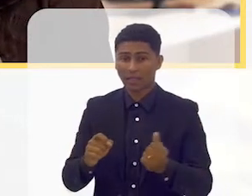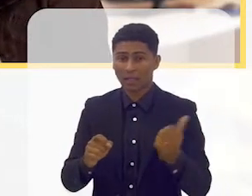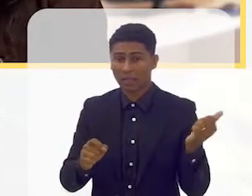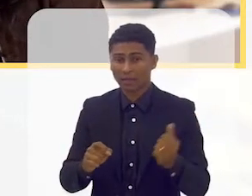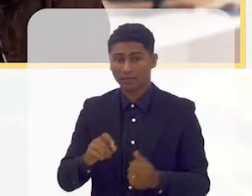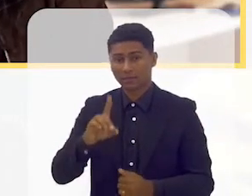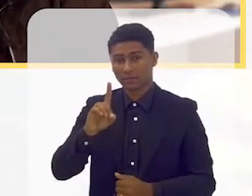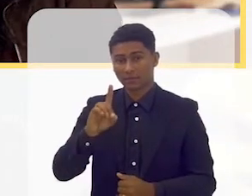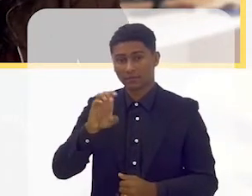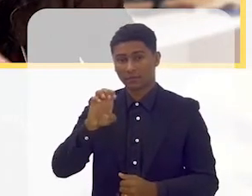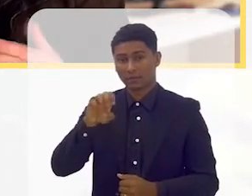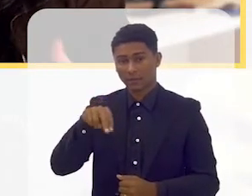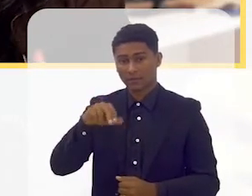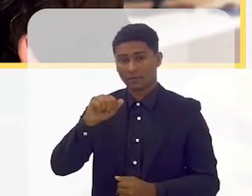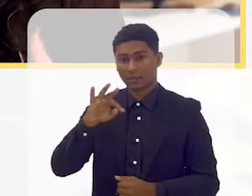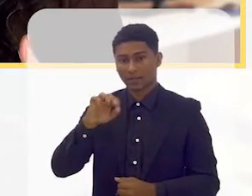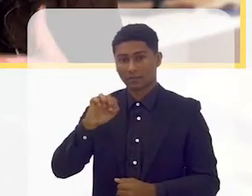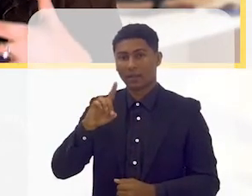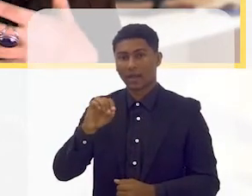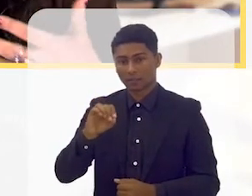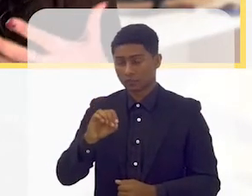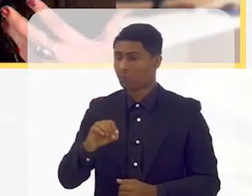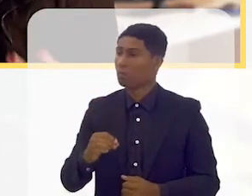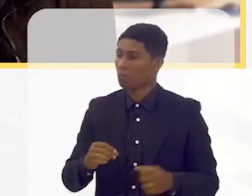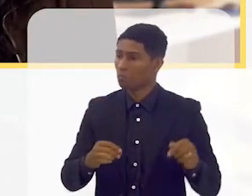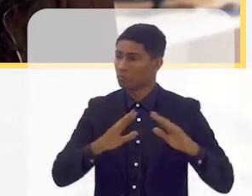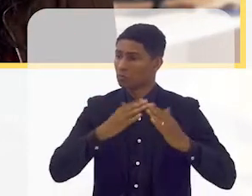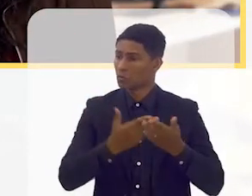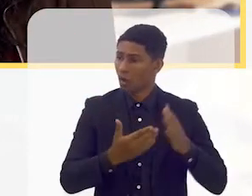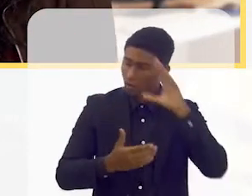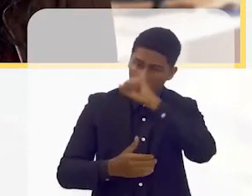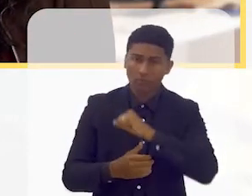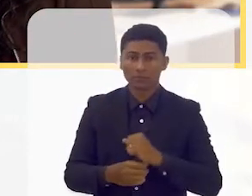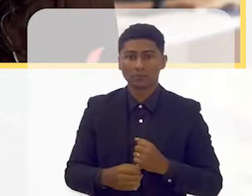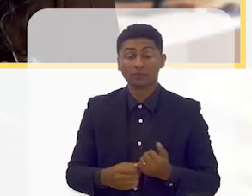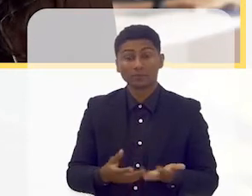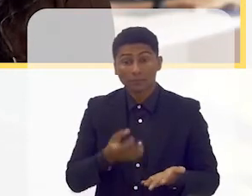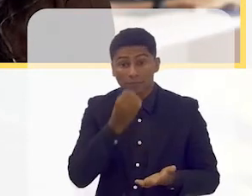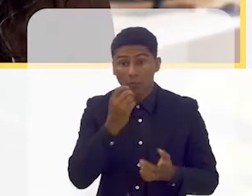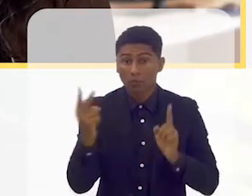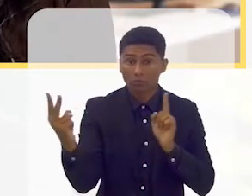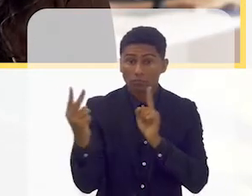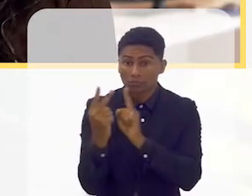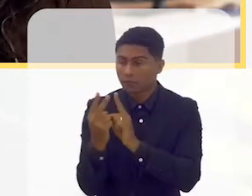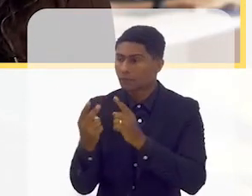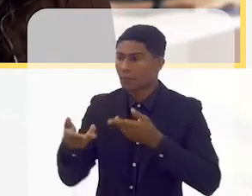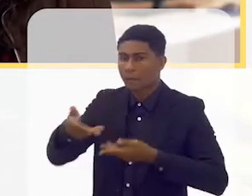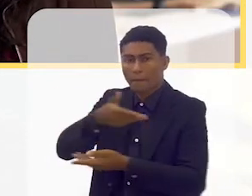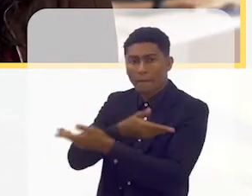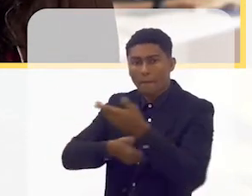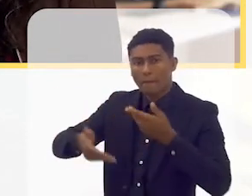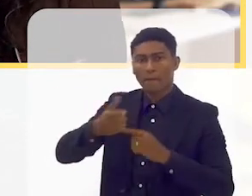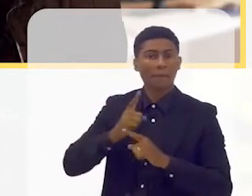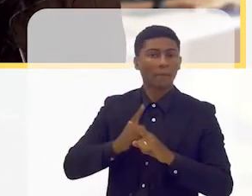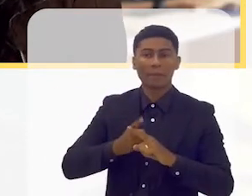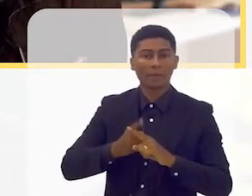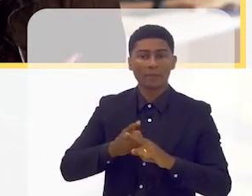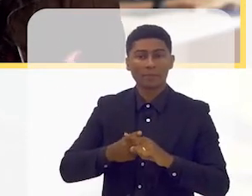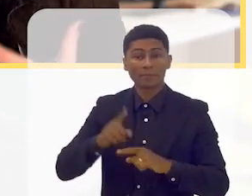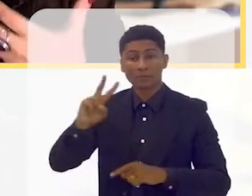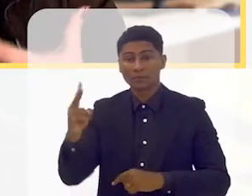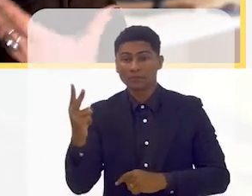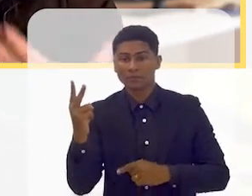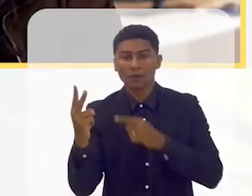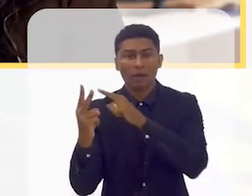leite desnatado. E era gostoso demais, era gostosa demais essa troca, porque eles realmente